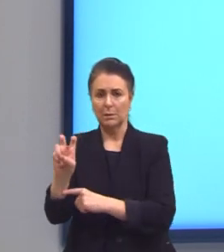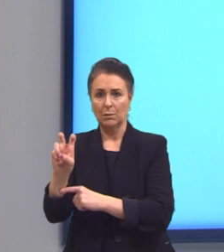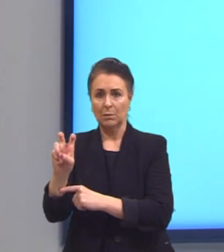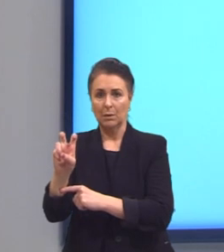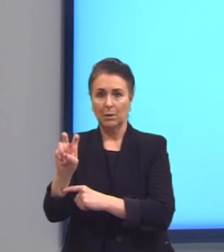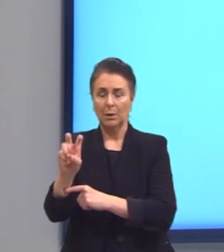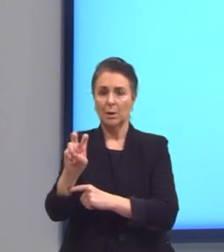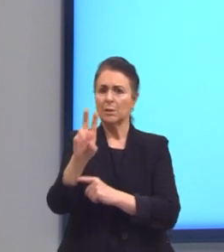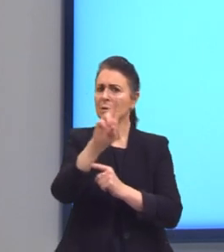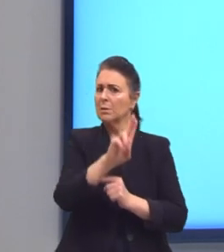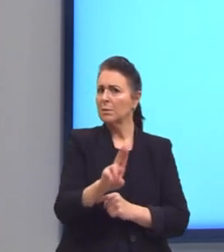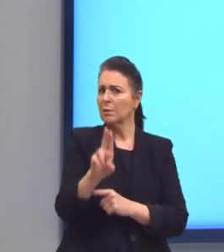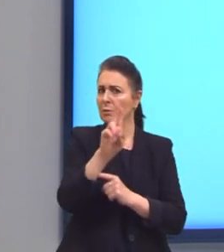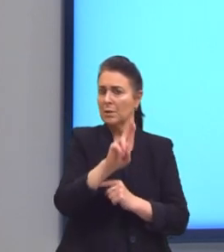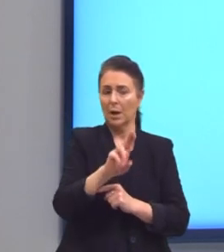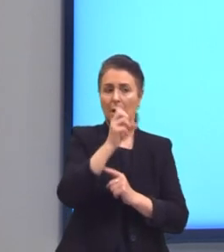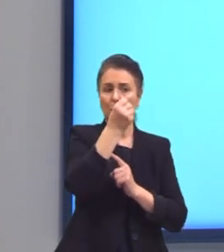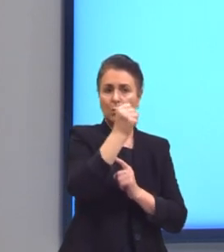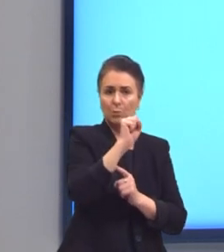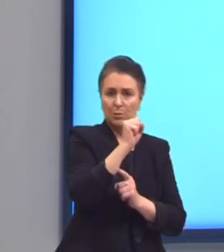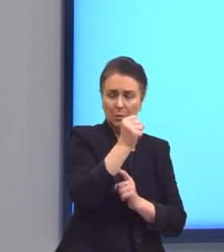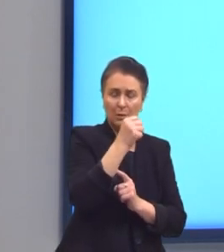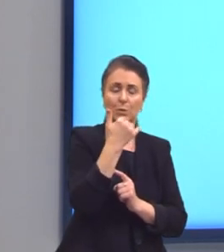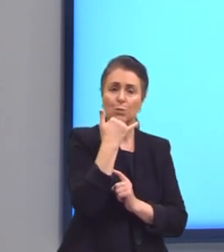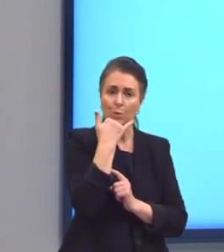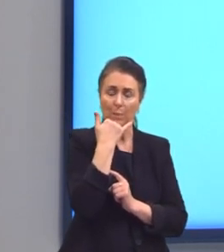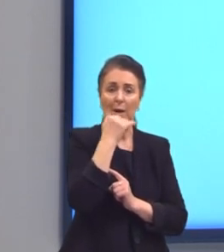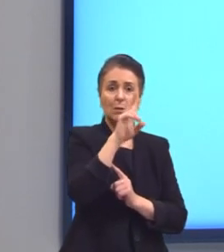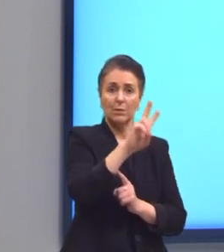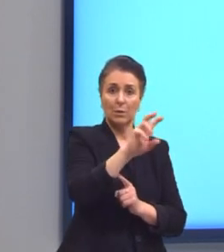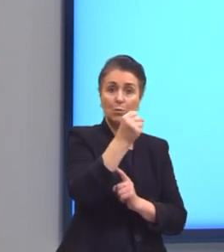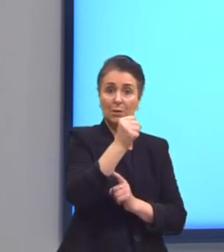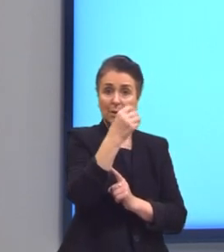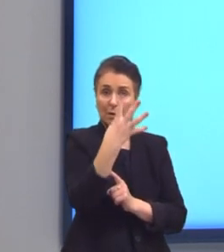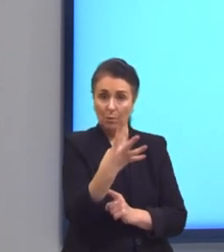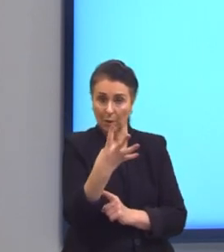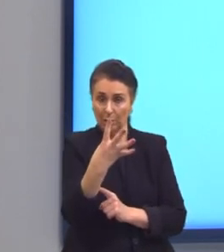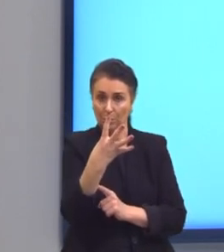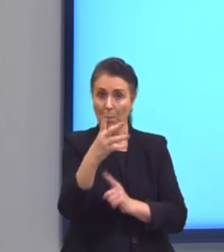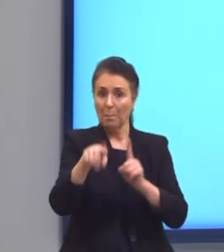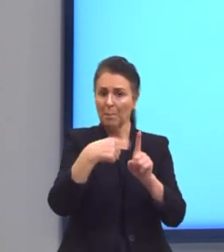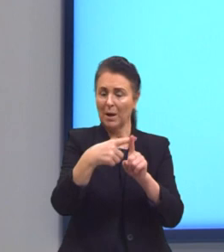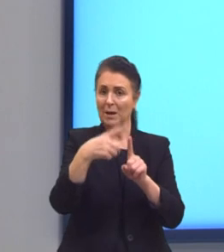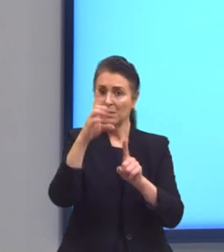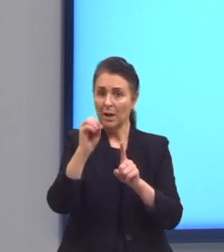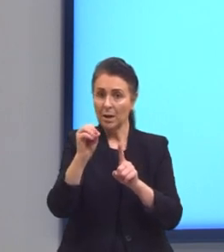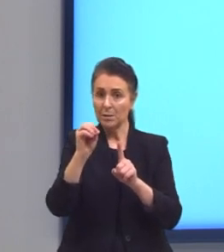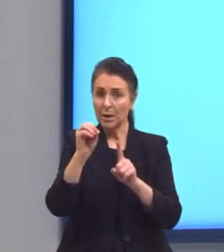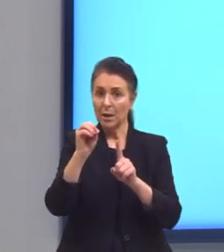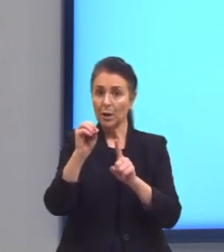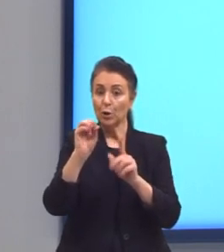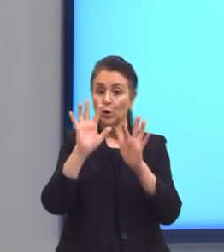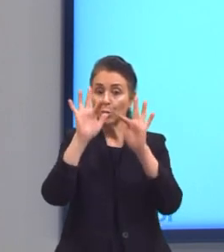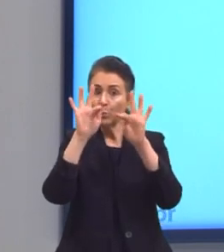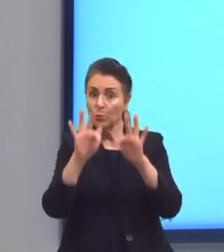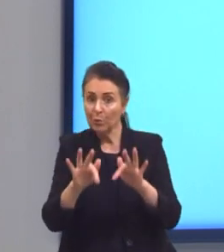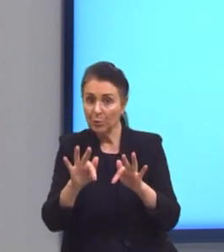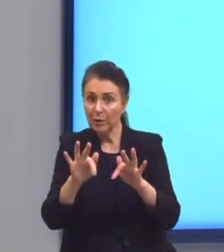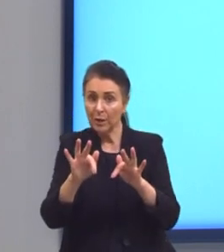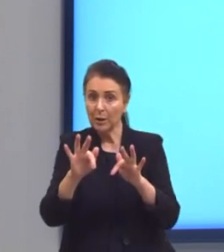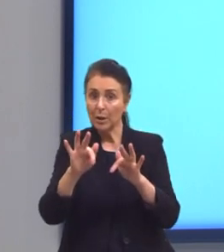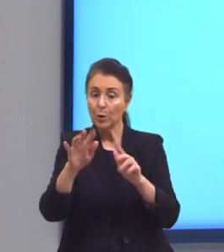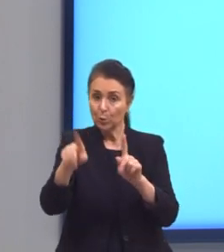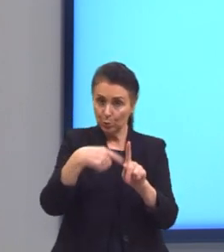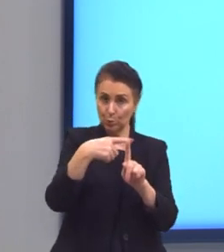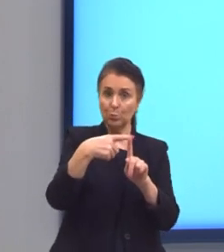Se eu pegar o 284 e multiplicar por 10, é só acrescentar o zerinho no final e depois eu divido esse valor por